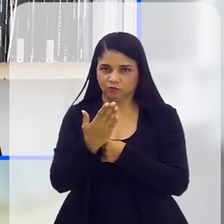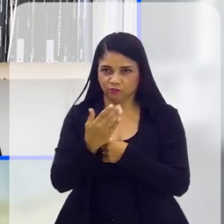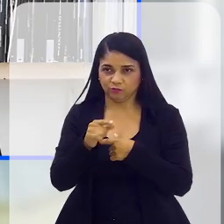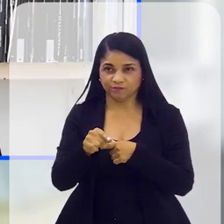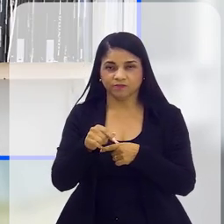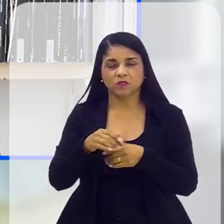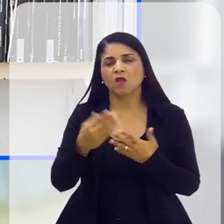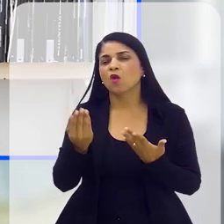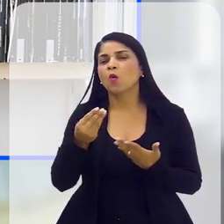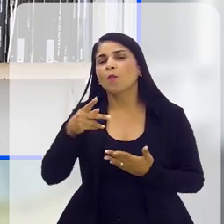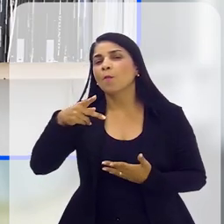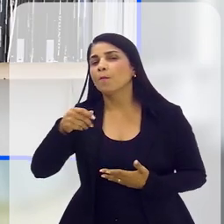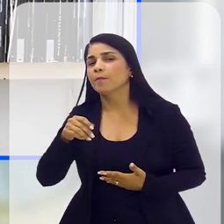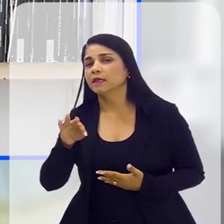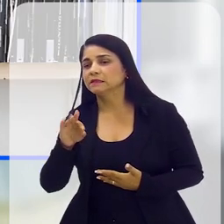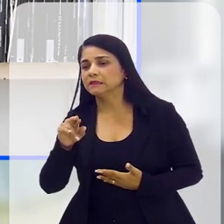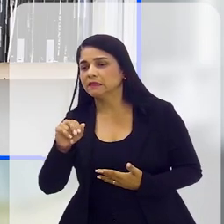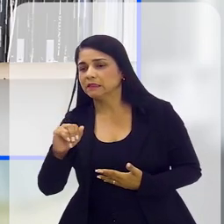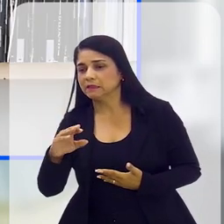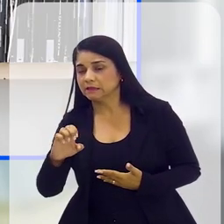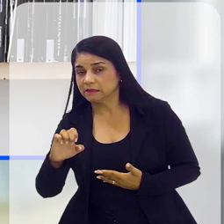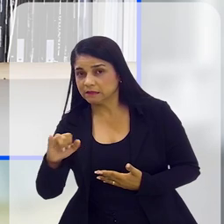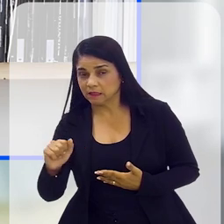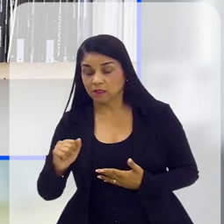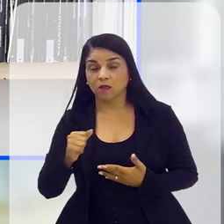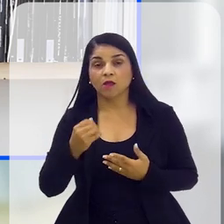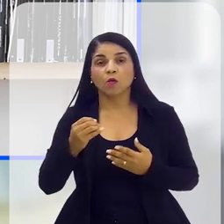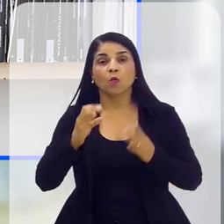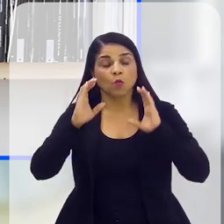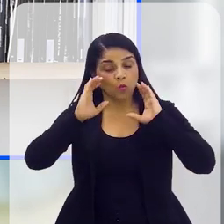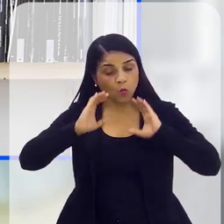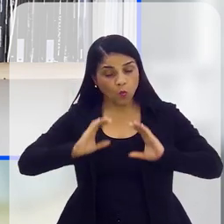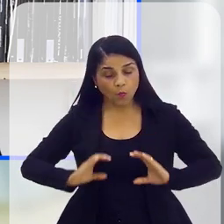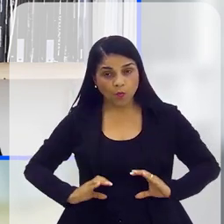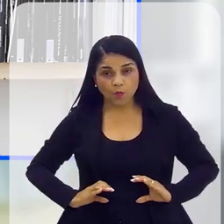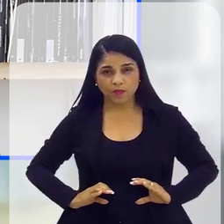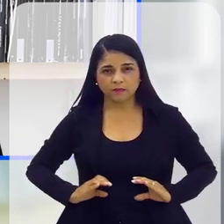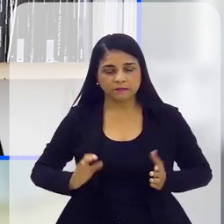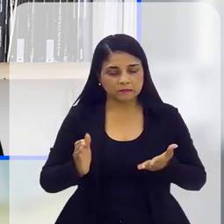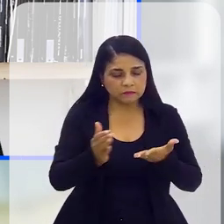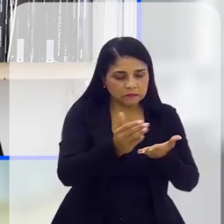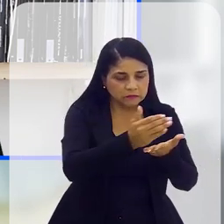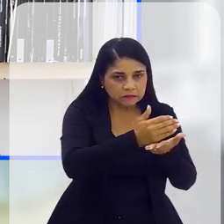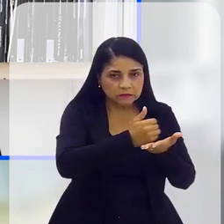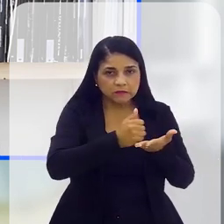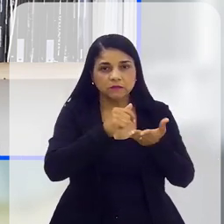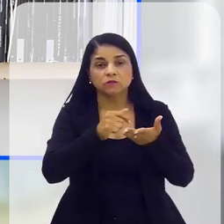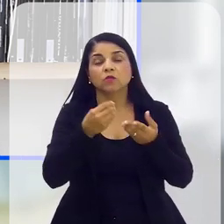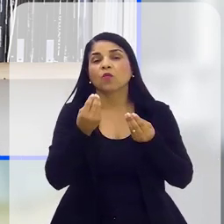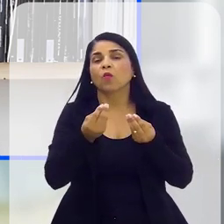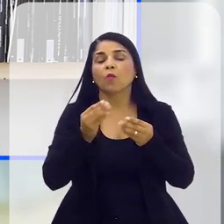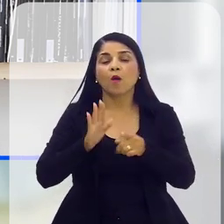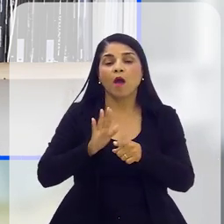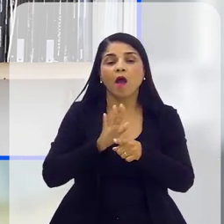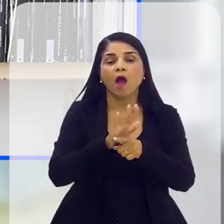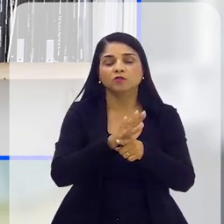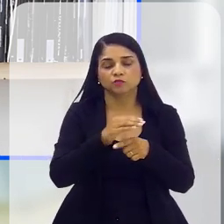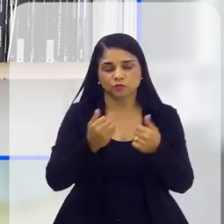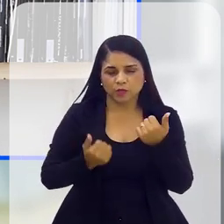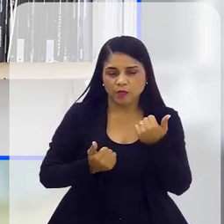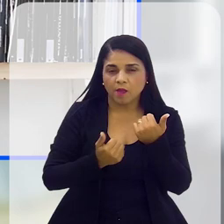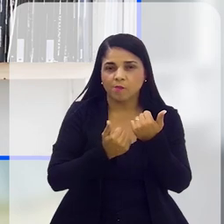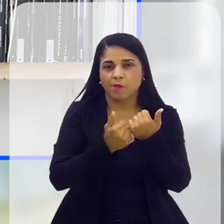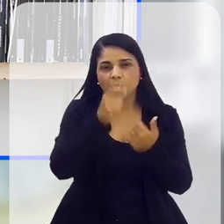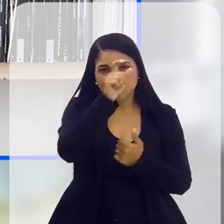que forma que o mapeamento comportamental, ele pode atuar também aí na prevenção e ajudar quem esteja precisando, Se você puder falar até um pouquinho a